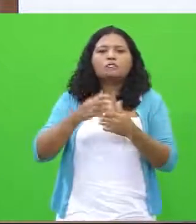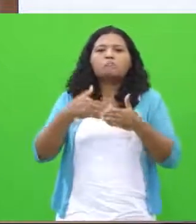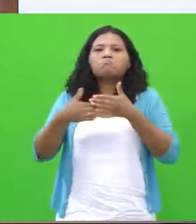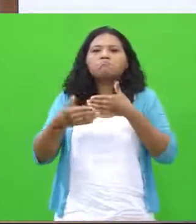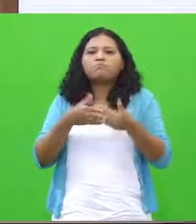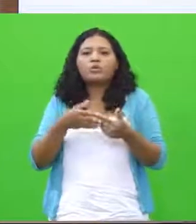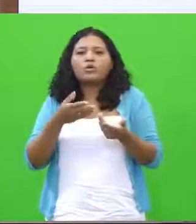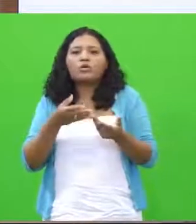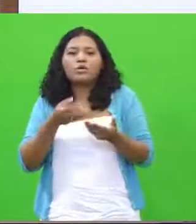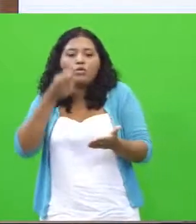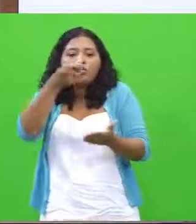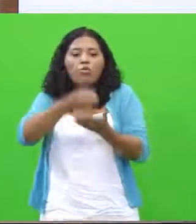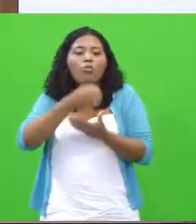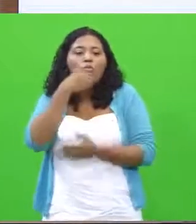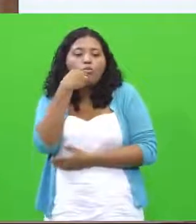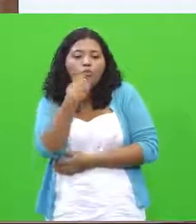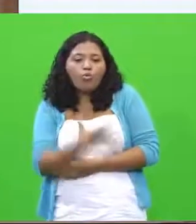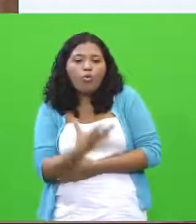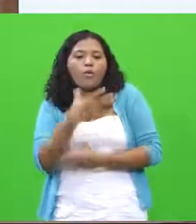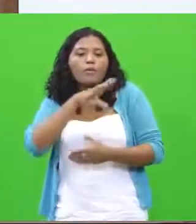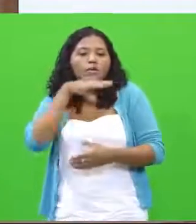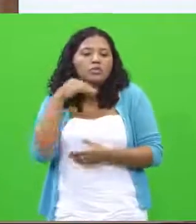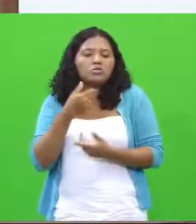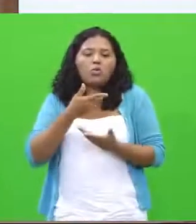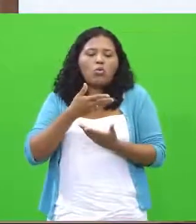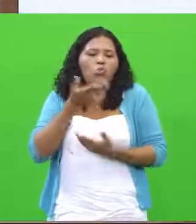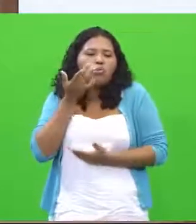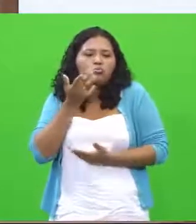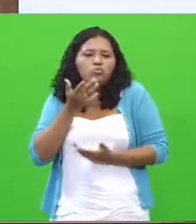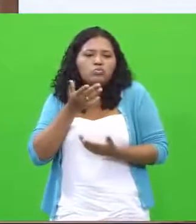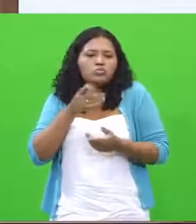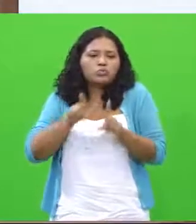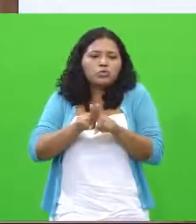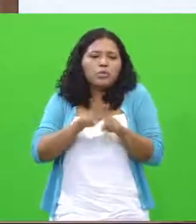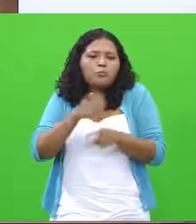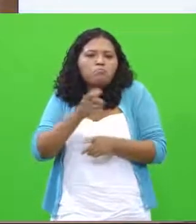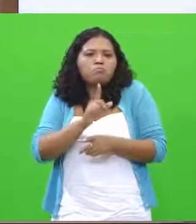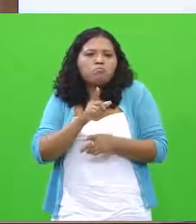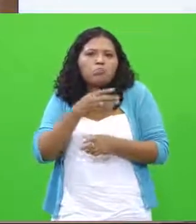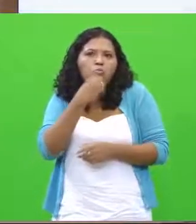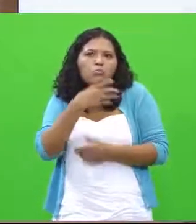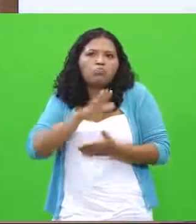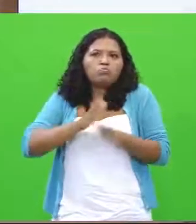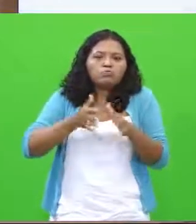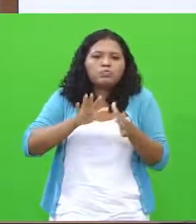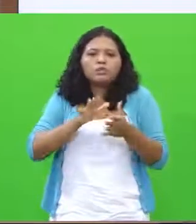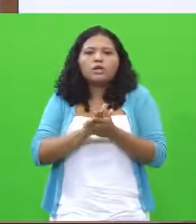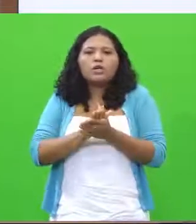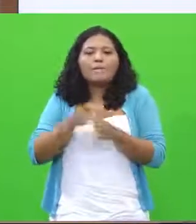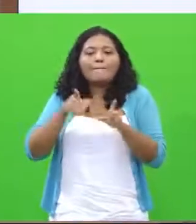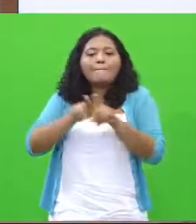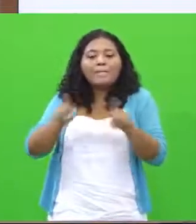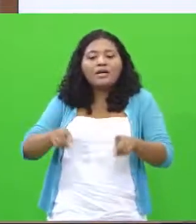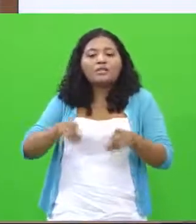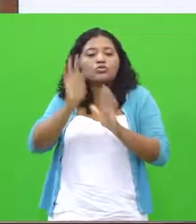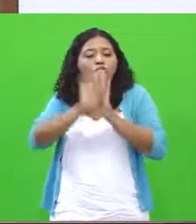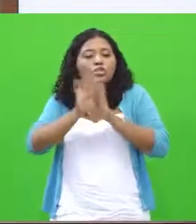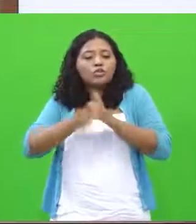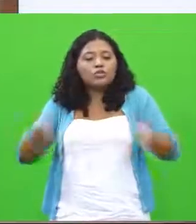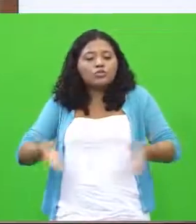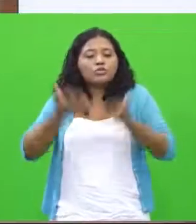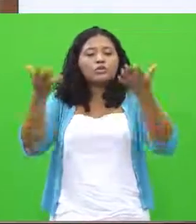ele bom para a criança, seja ele não. Mas os textos motivadores não propõem exatamente isso.